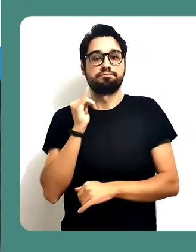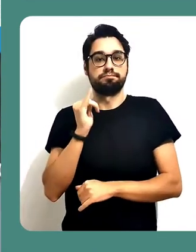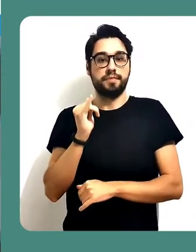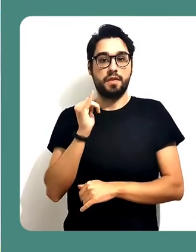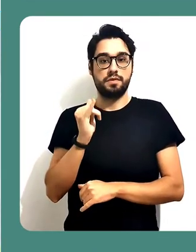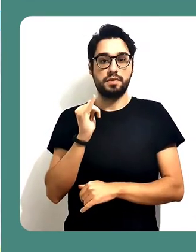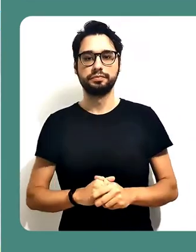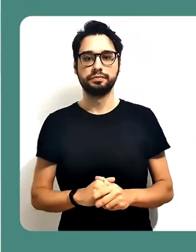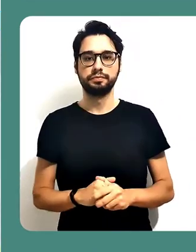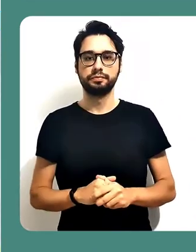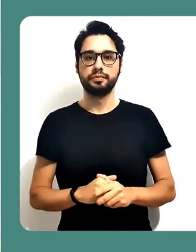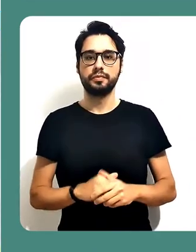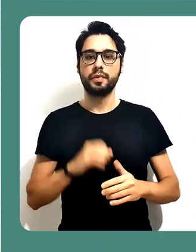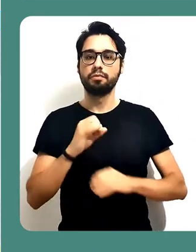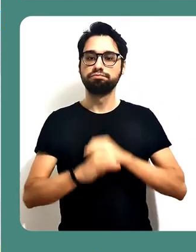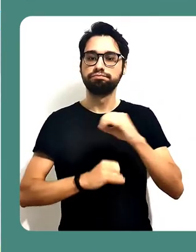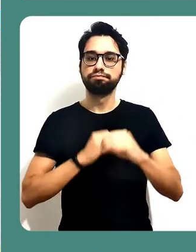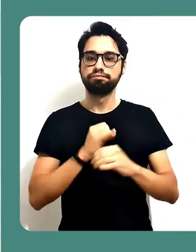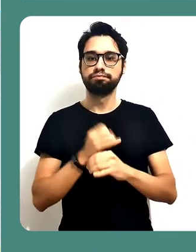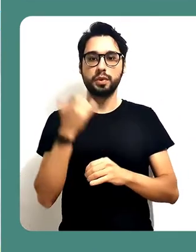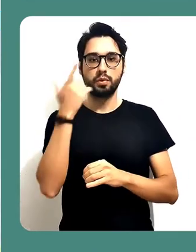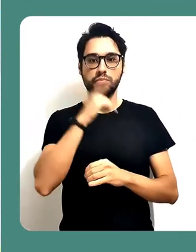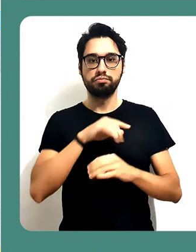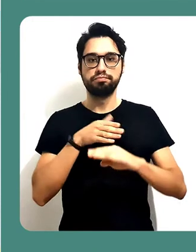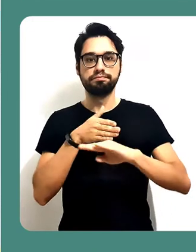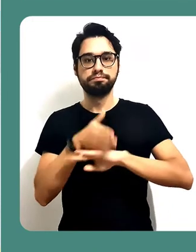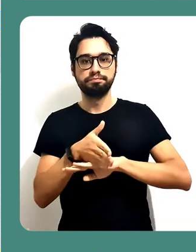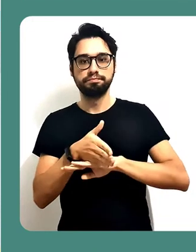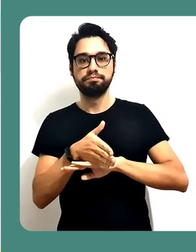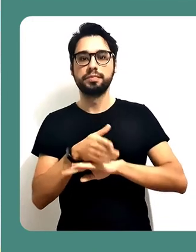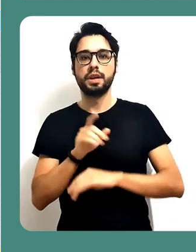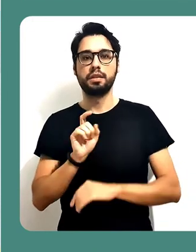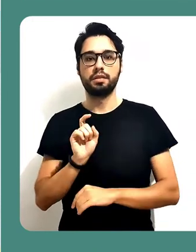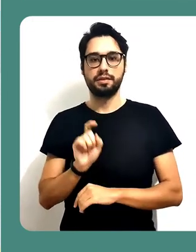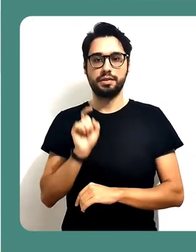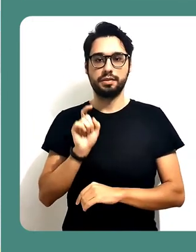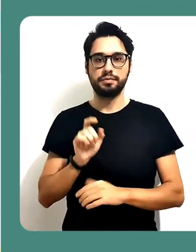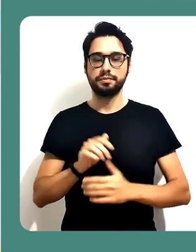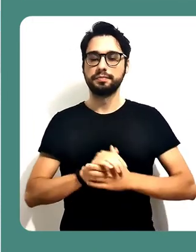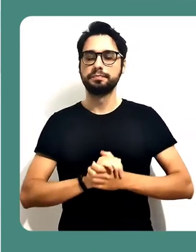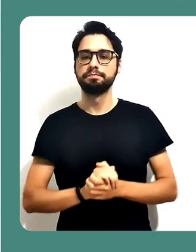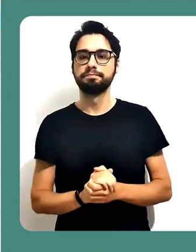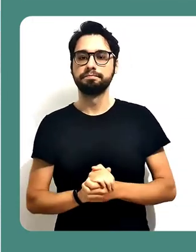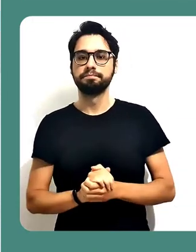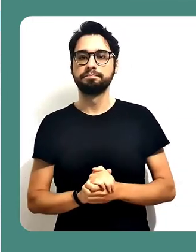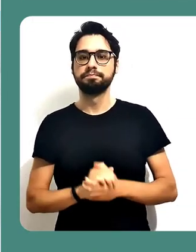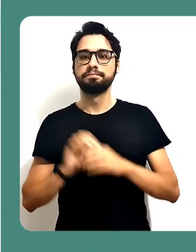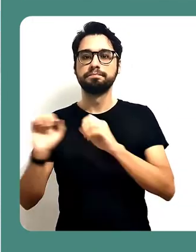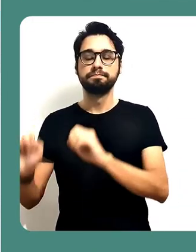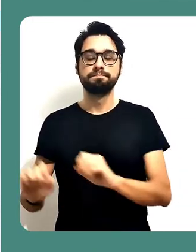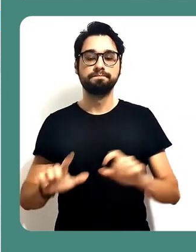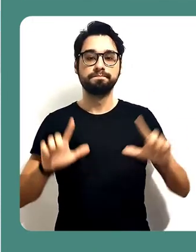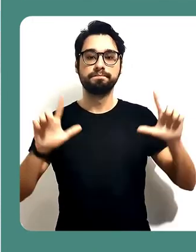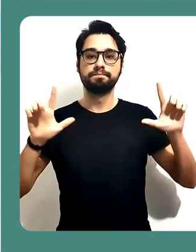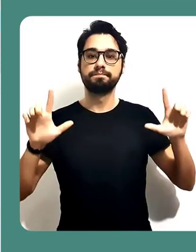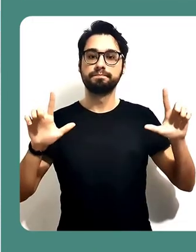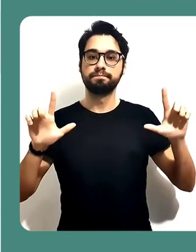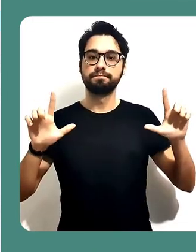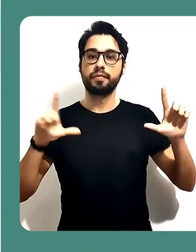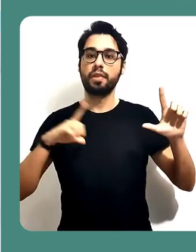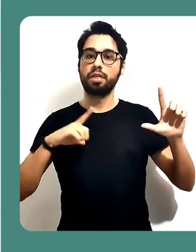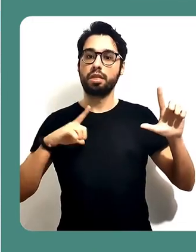.br e é essa tela que você vai visualizar. Depois de digitar o seu endereço, clique no botão entrar